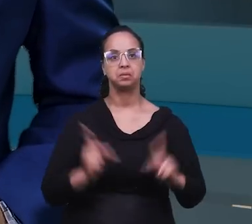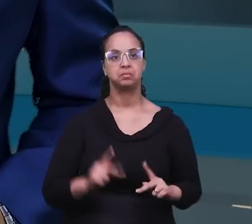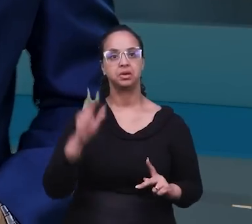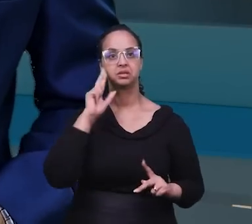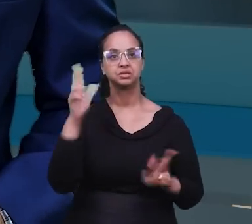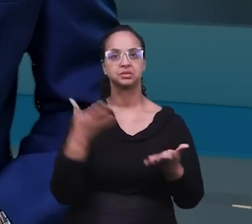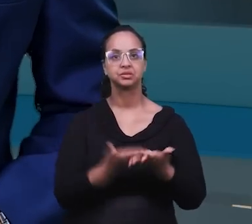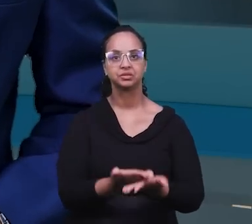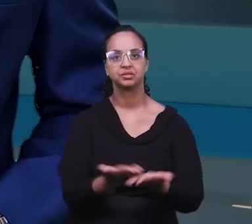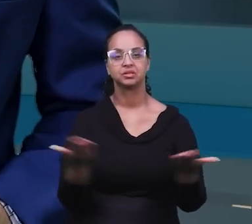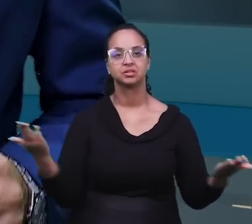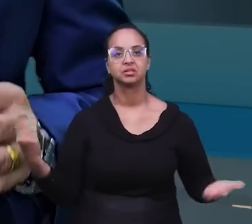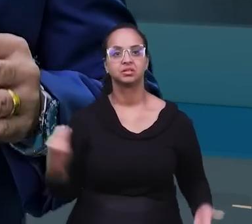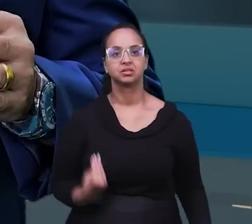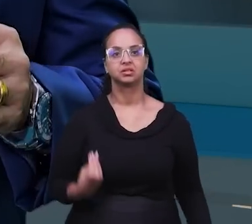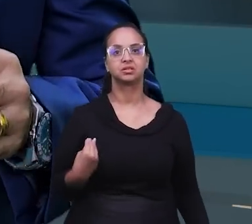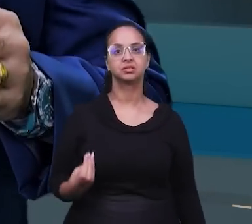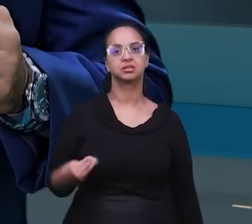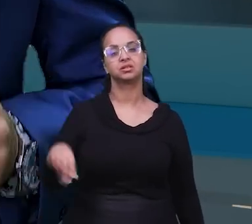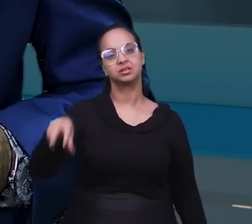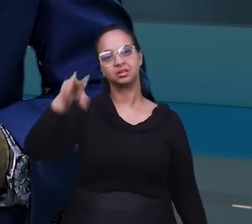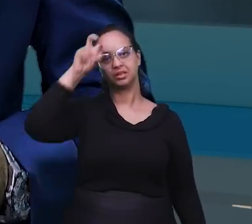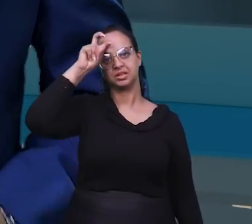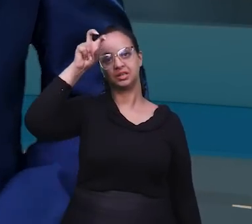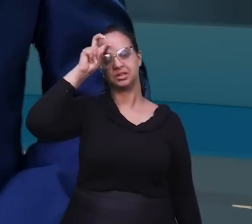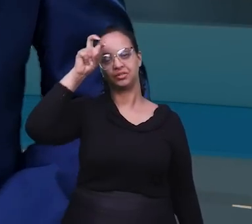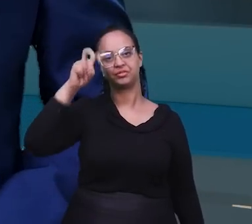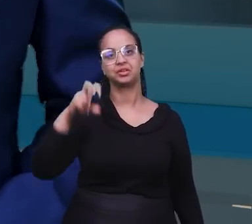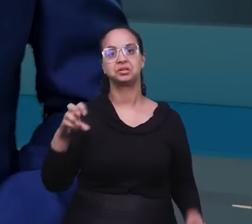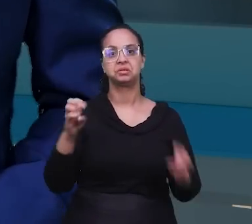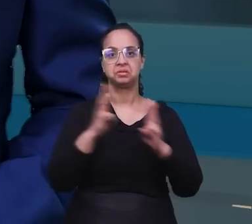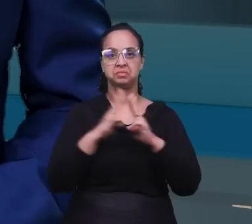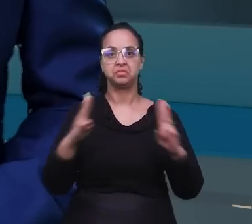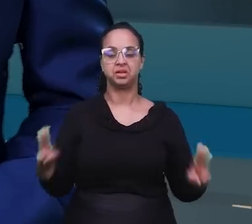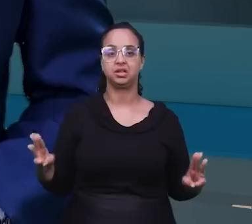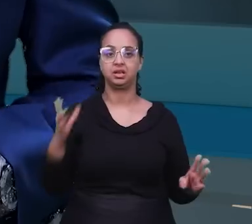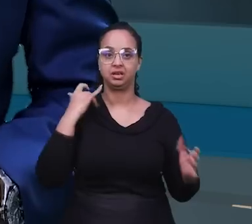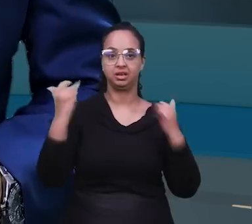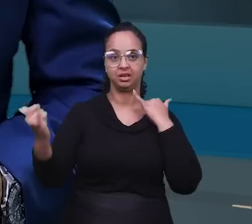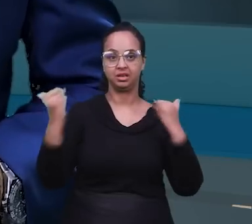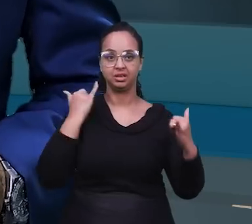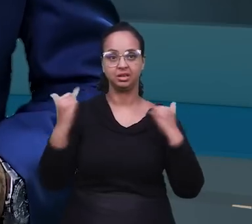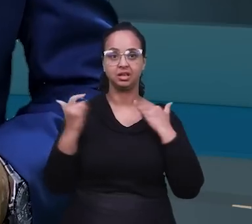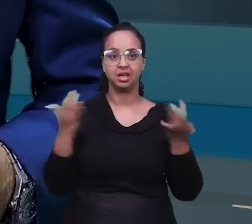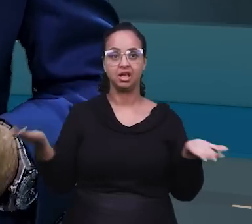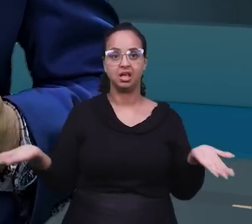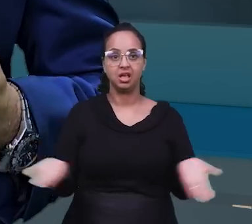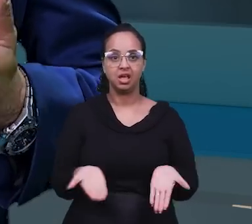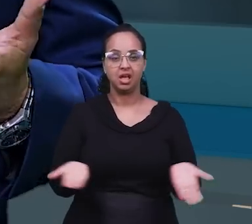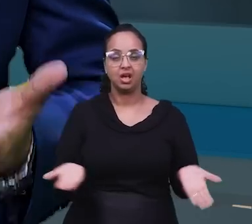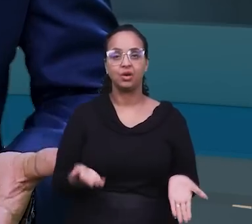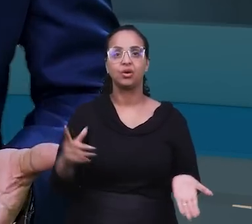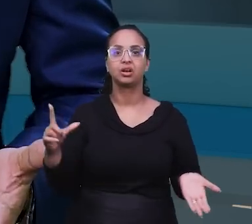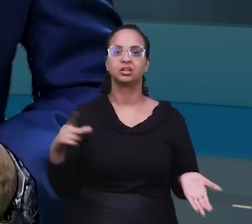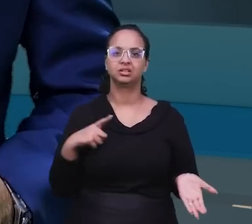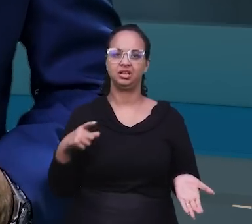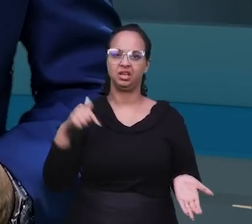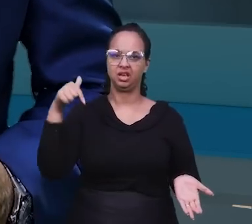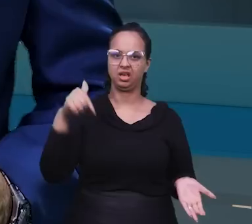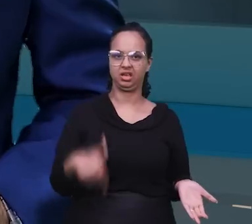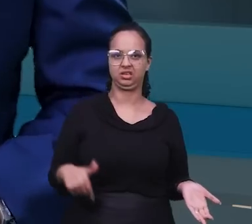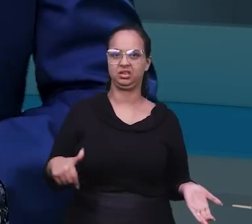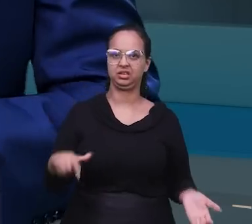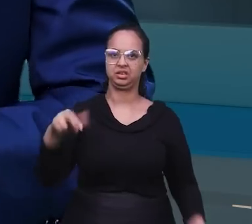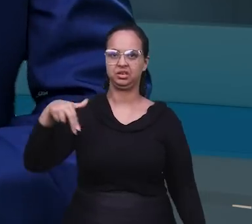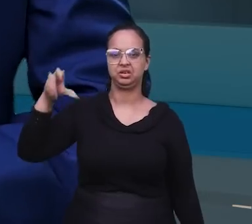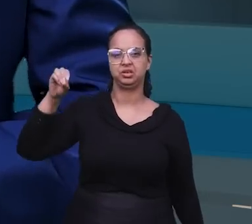a você e a todos que nos acompanham na edição de quinta-feira do programa Manai News. Desta vez, vamos iniciar a transmissão das